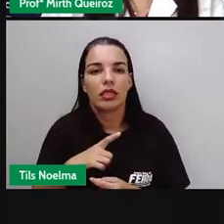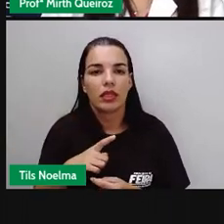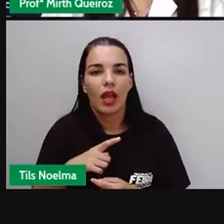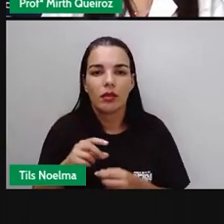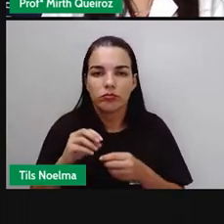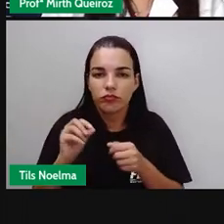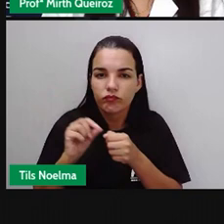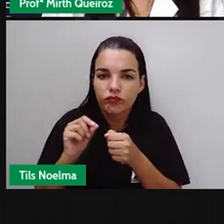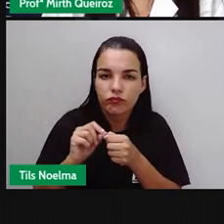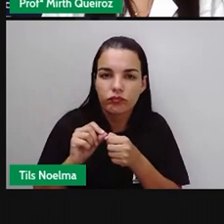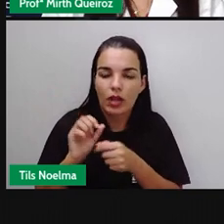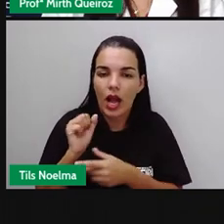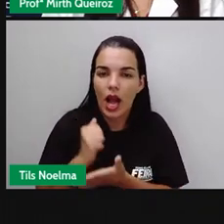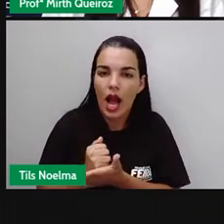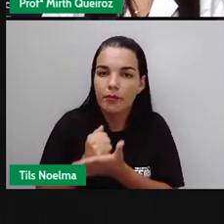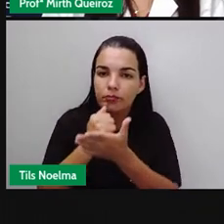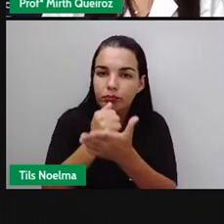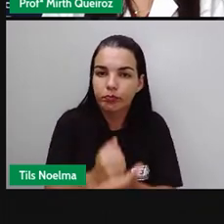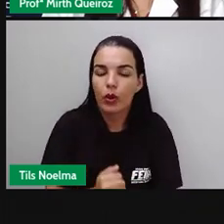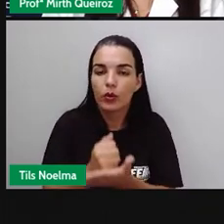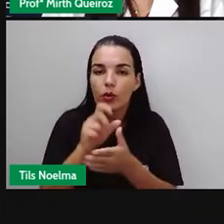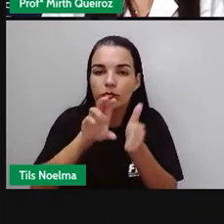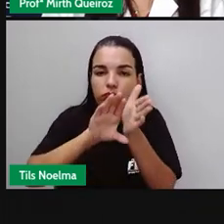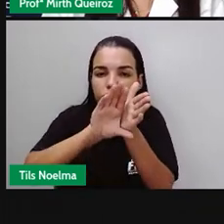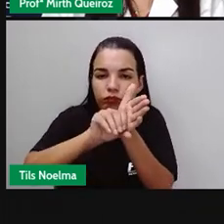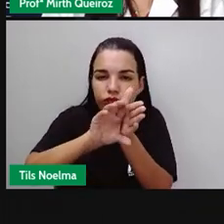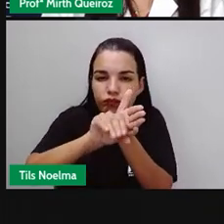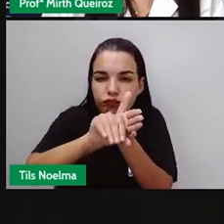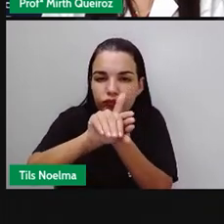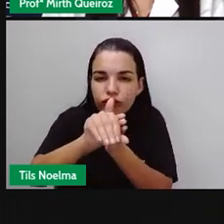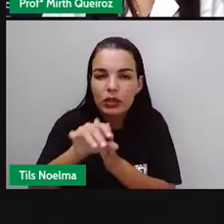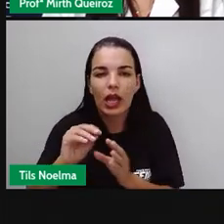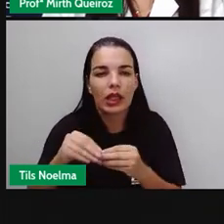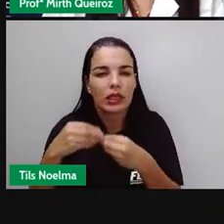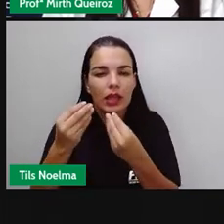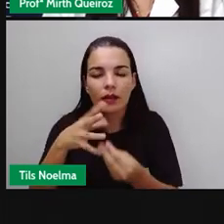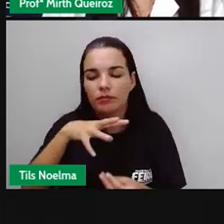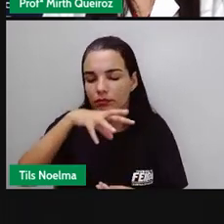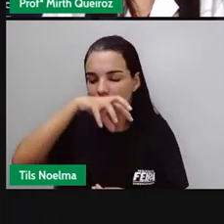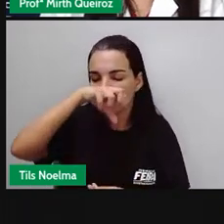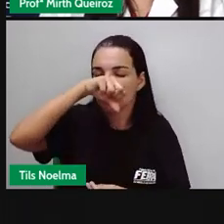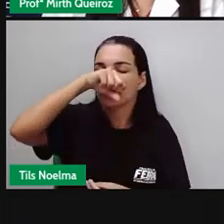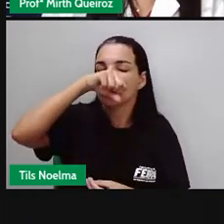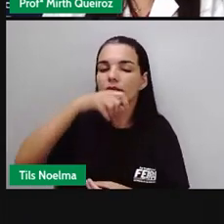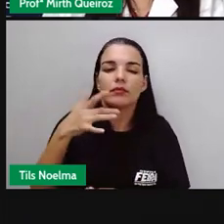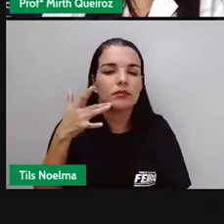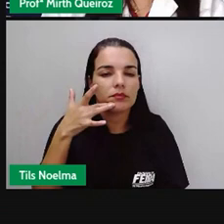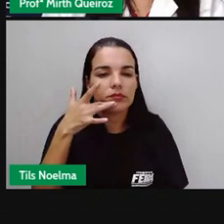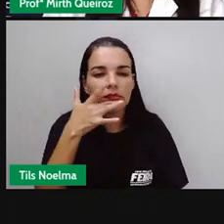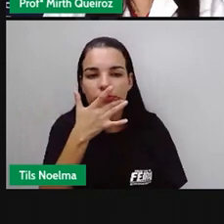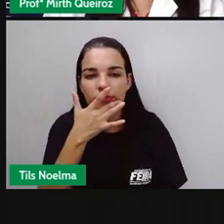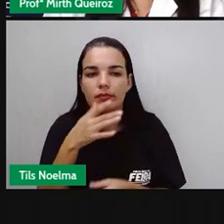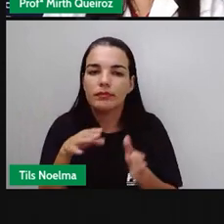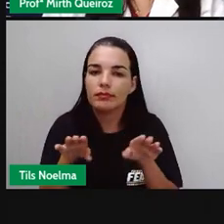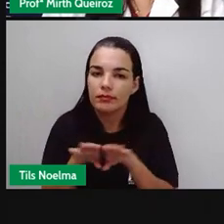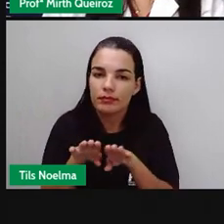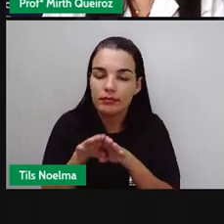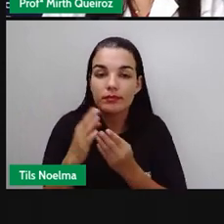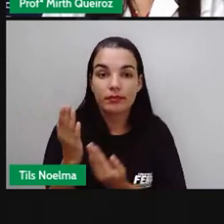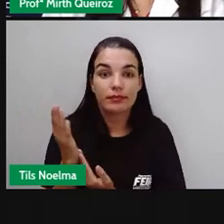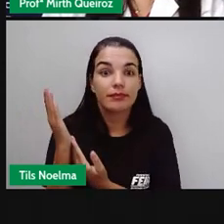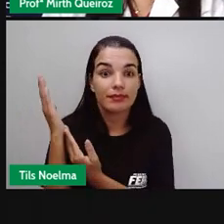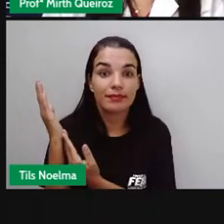com o auxílio dos fungos, que dão a eles um sabor e um aroma característico, que são esses queijos que estão